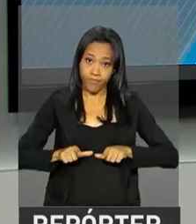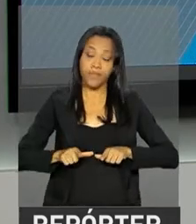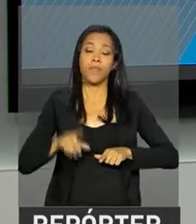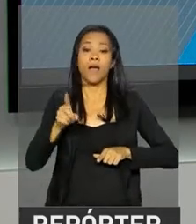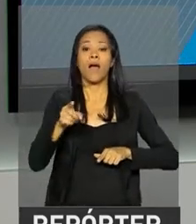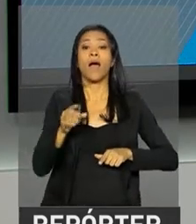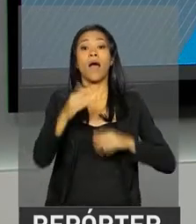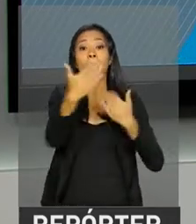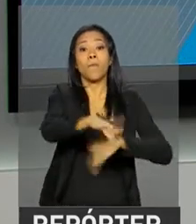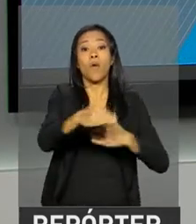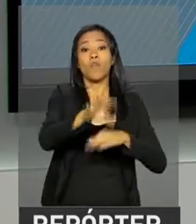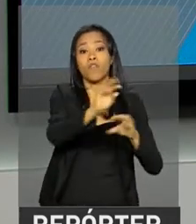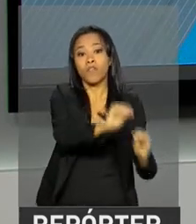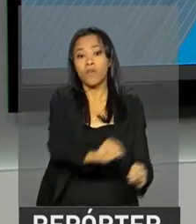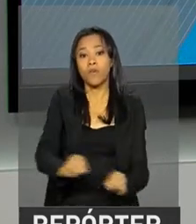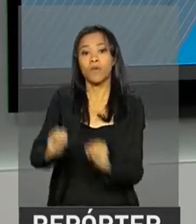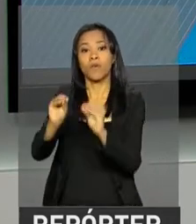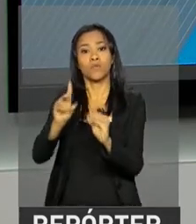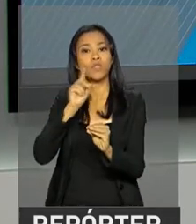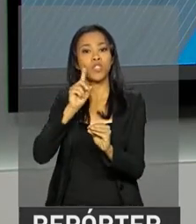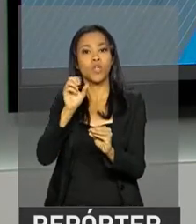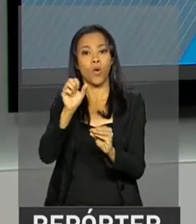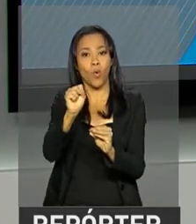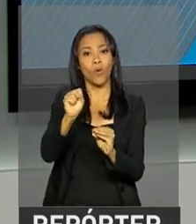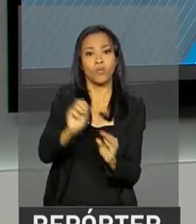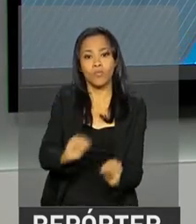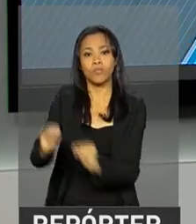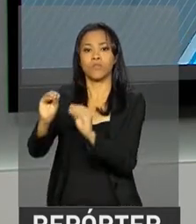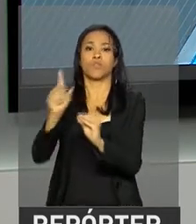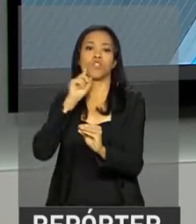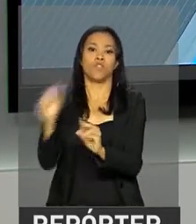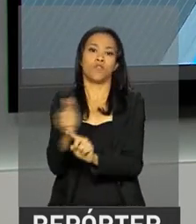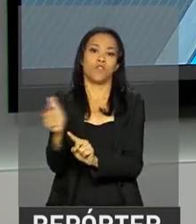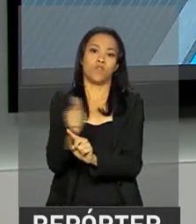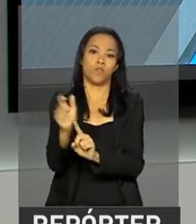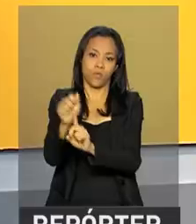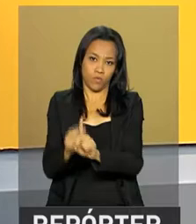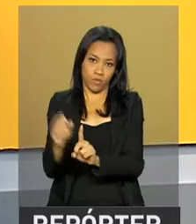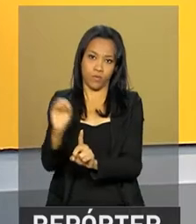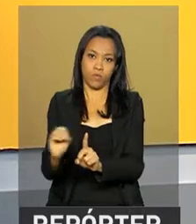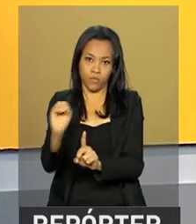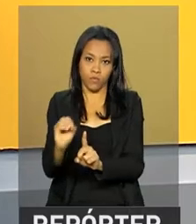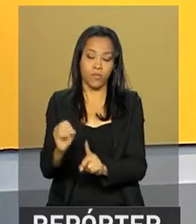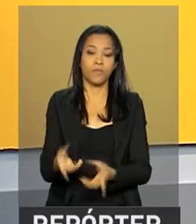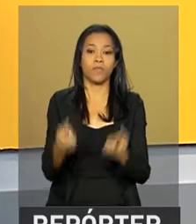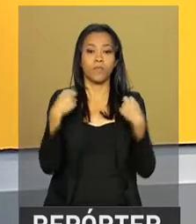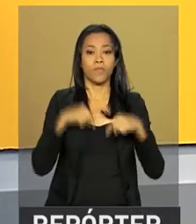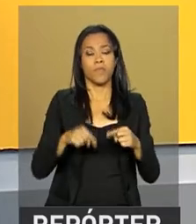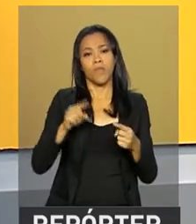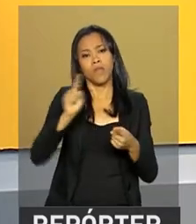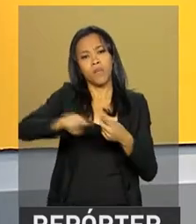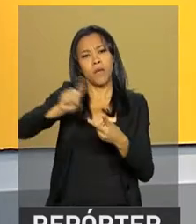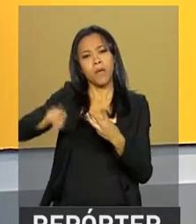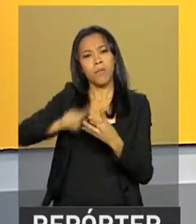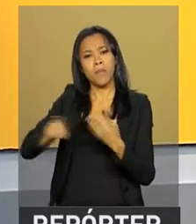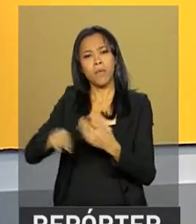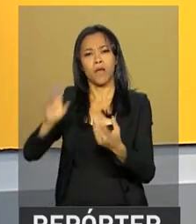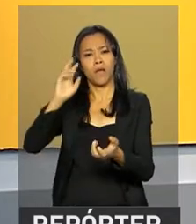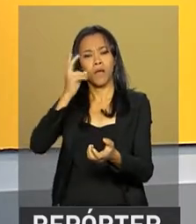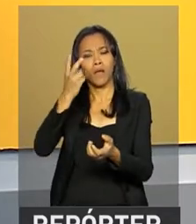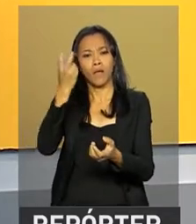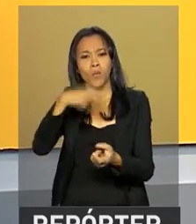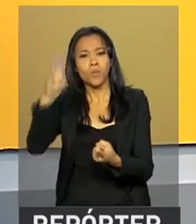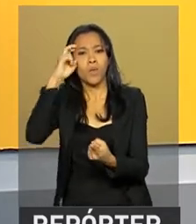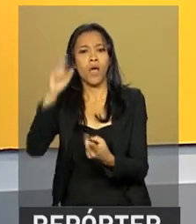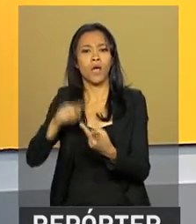foi alterada do dia 8 para o dia 22 de outubro. E uma série de eventos culturais, esportivos